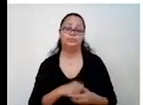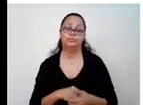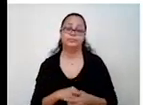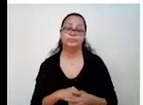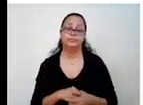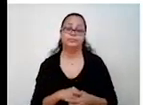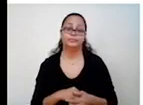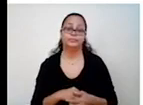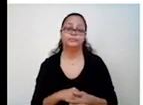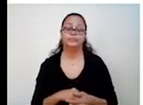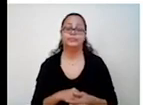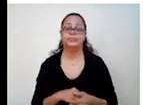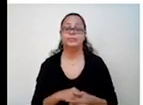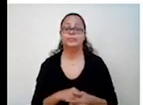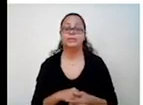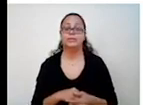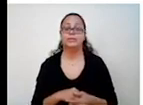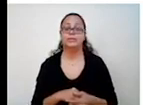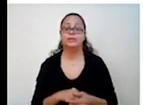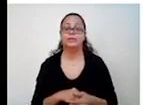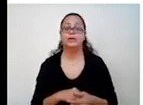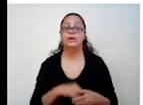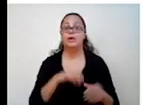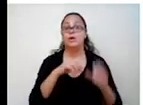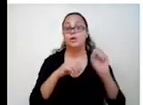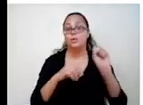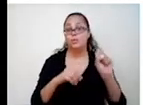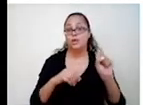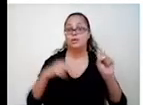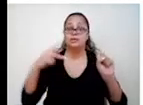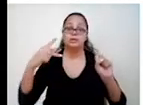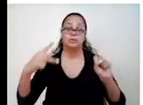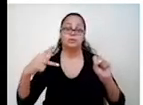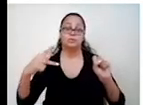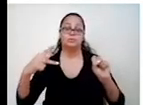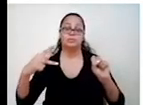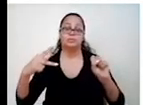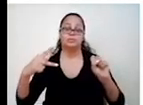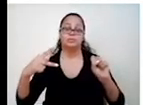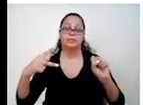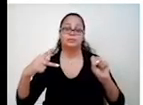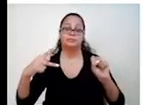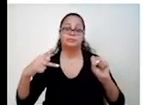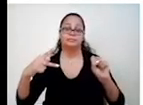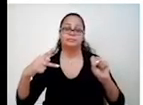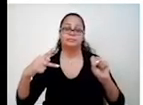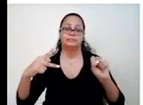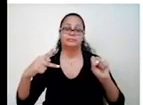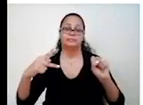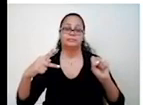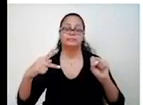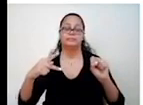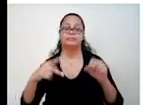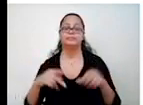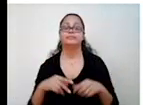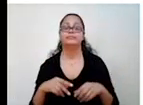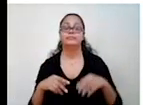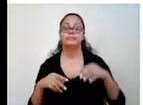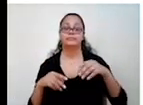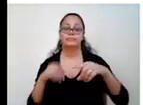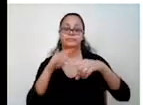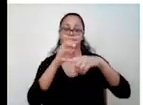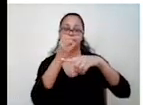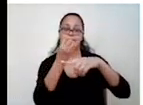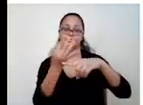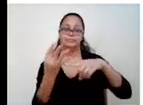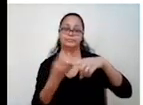Então, a fórmula da soma é essa. E o produto é essa. Então, a soma é menos b sobre a. Vamos no lugar do